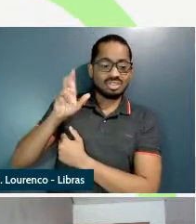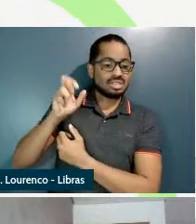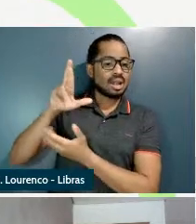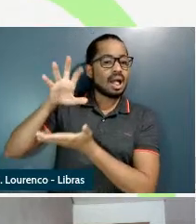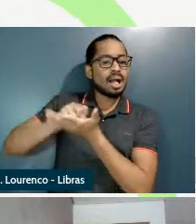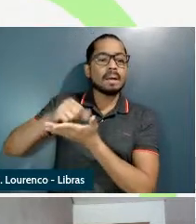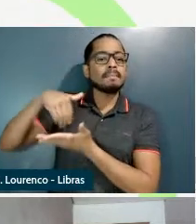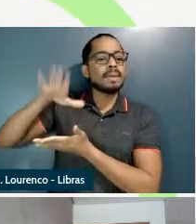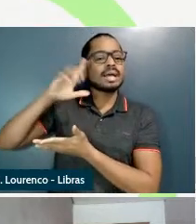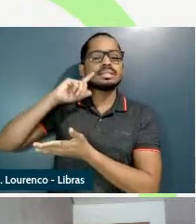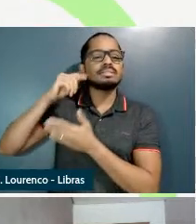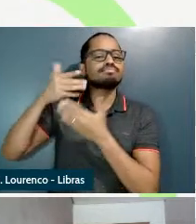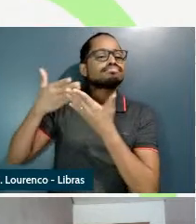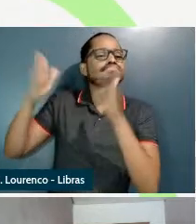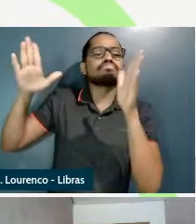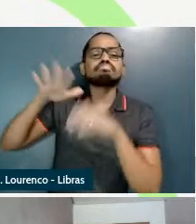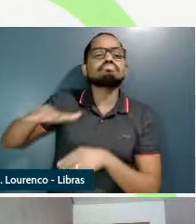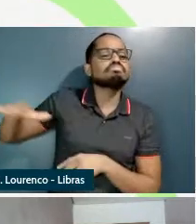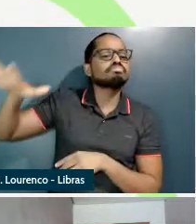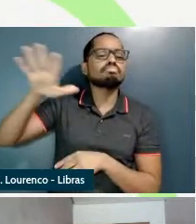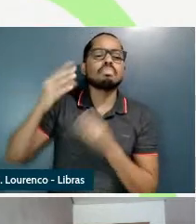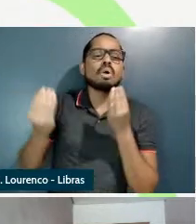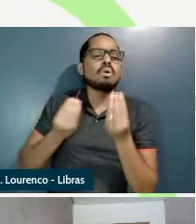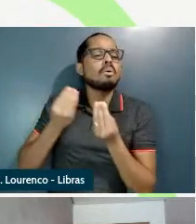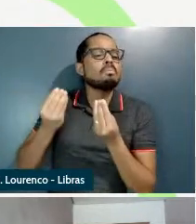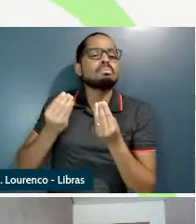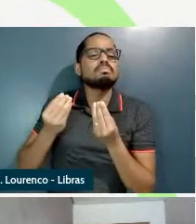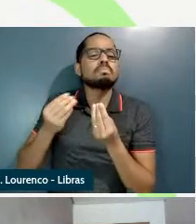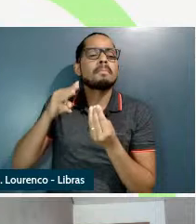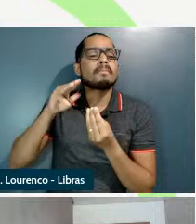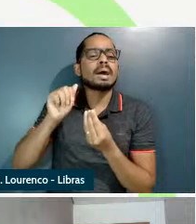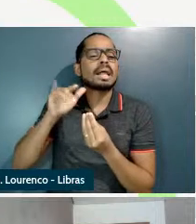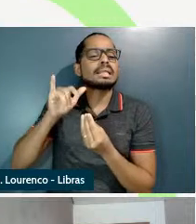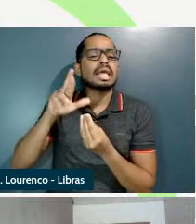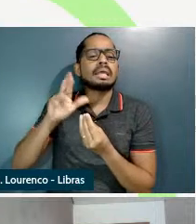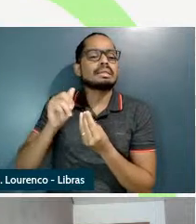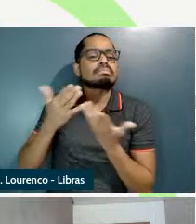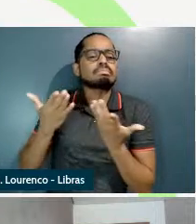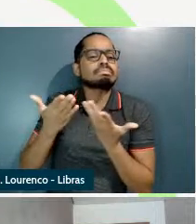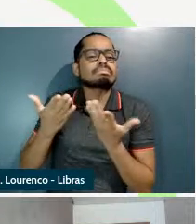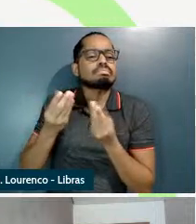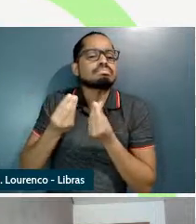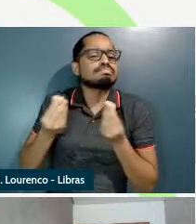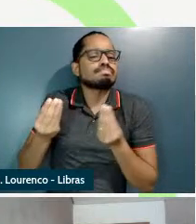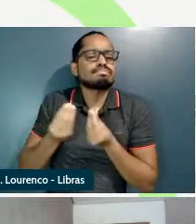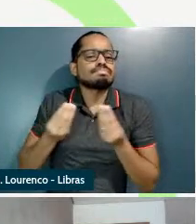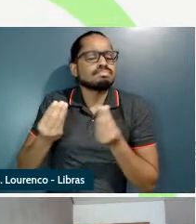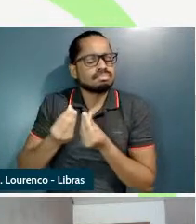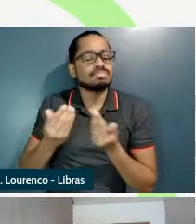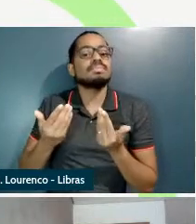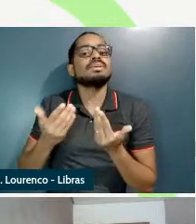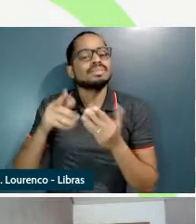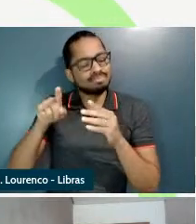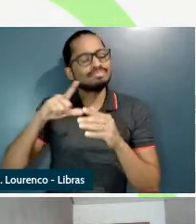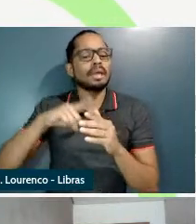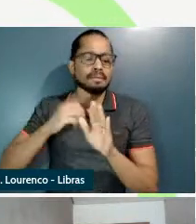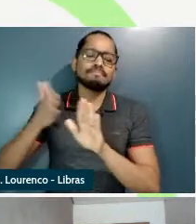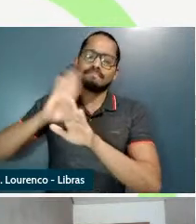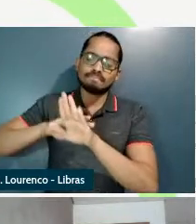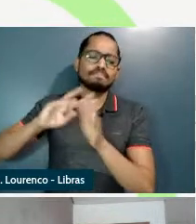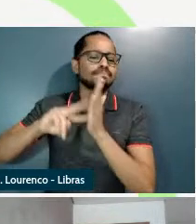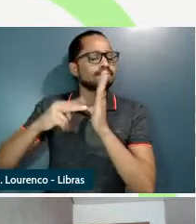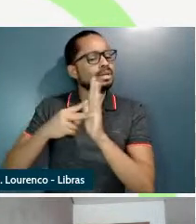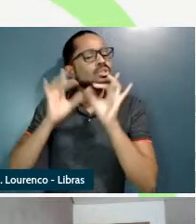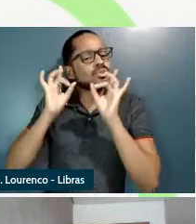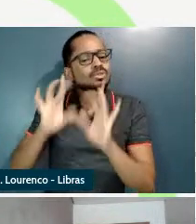sentido de maneira especificamente em si mas carrega o sentido de continência bom então para que essa